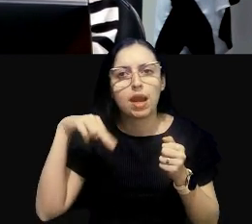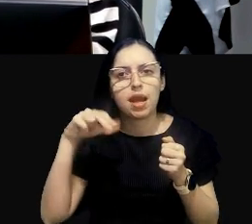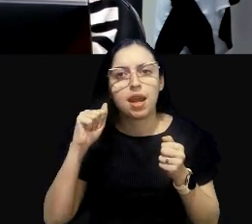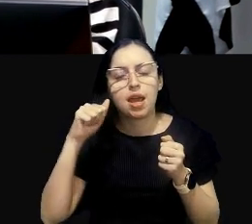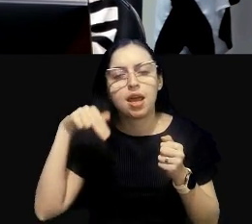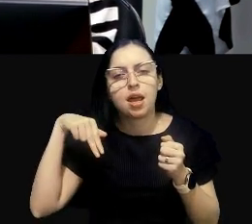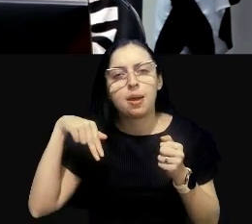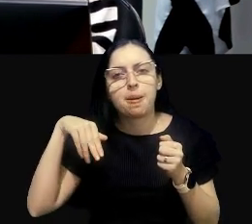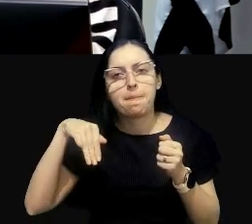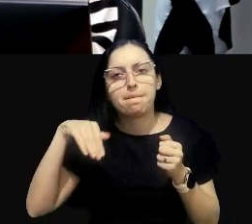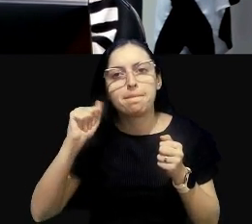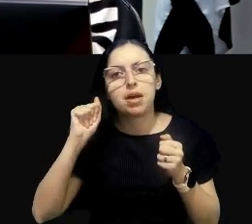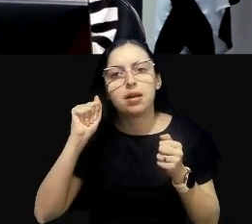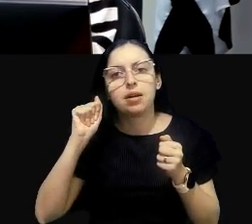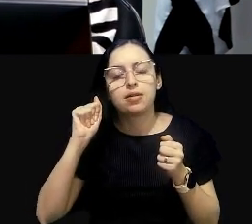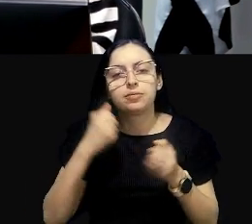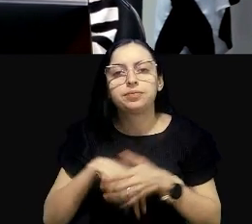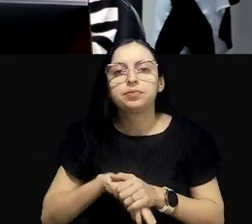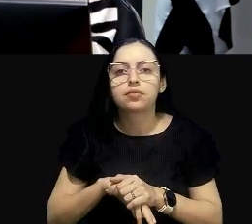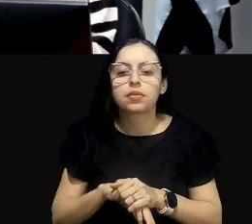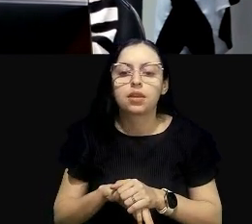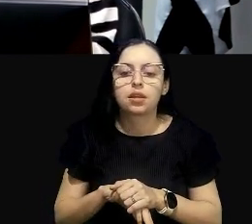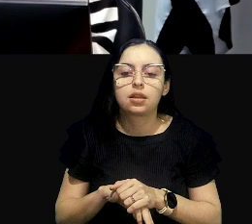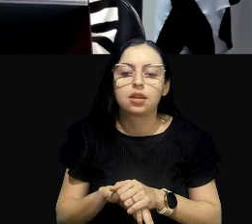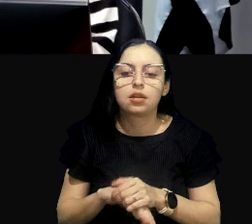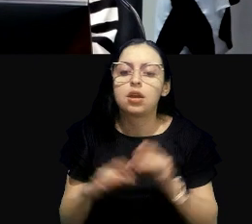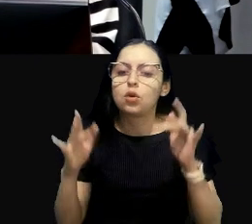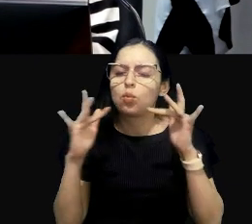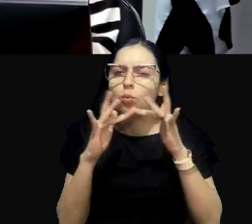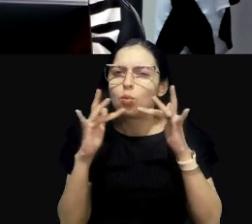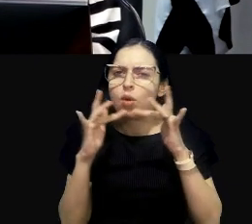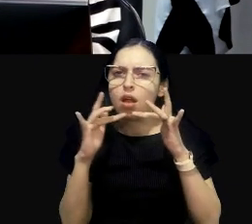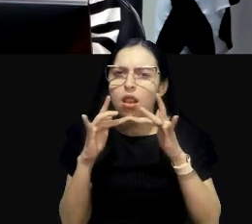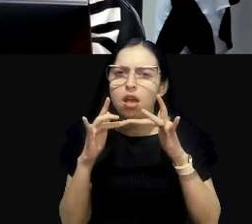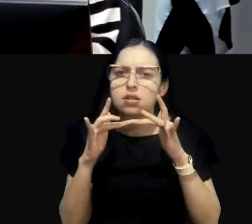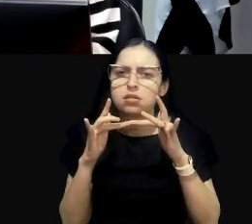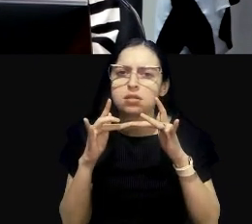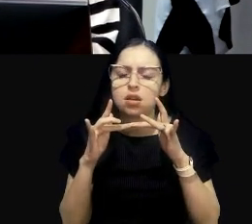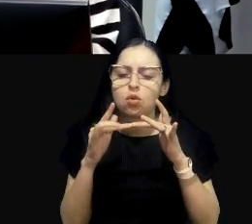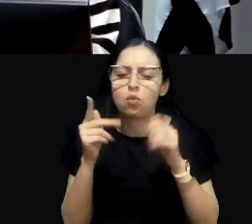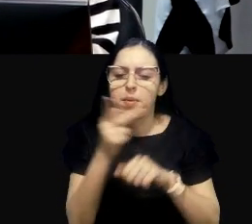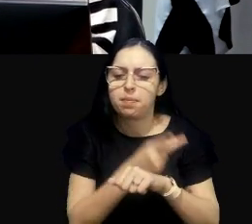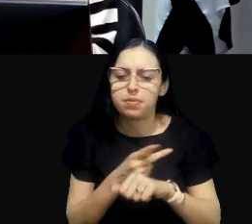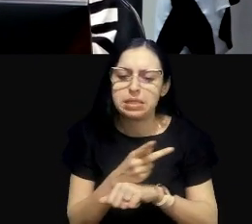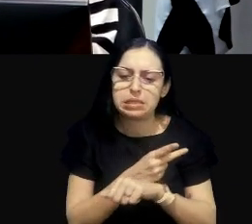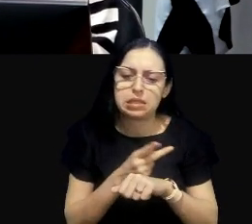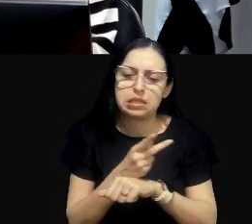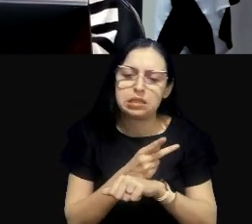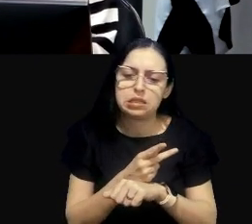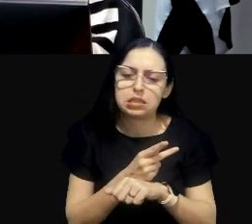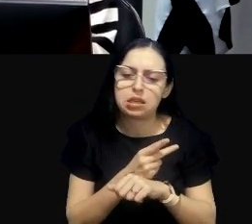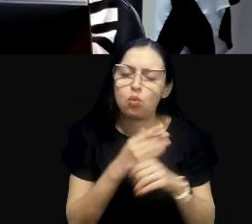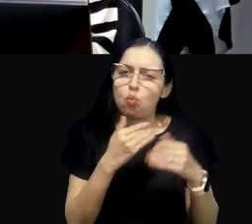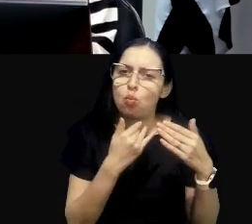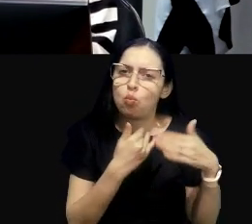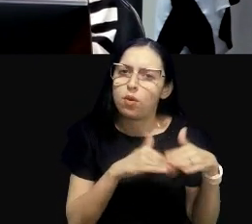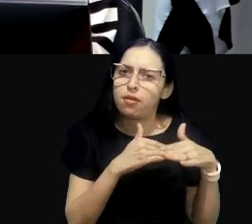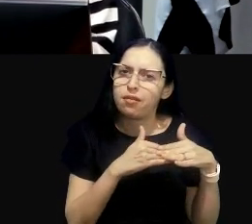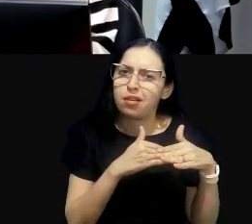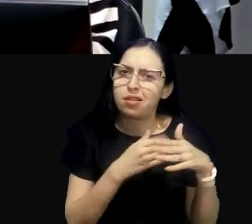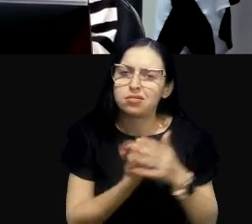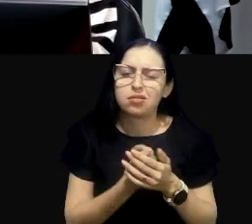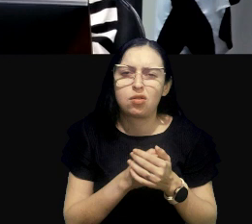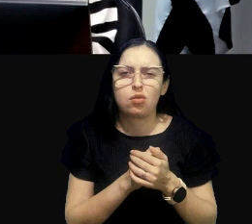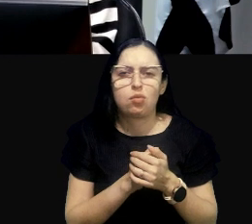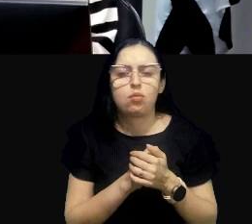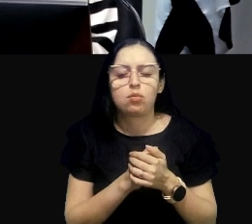de impacto ambiental, ela está relacionada a uma análise, a uma avaliação, perdão, para